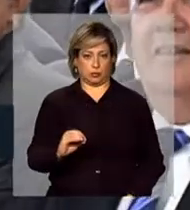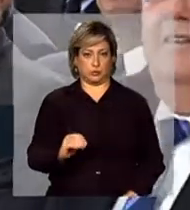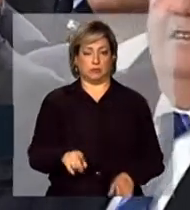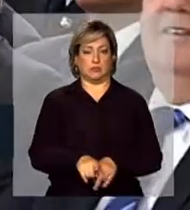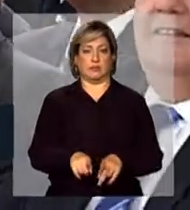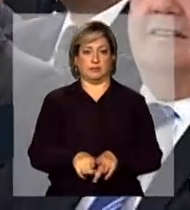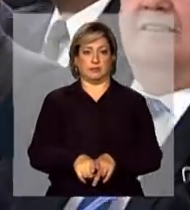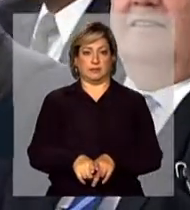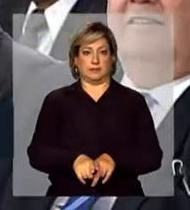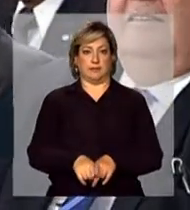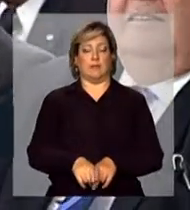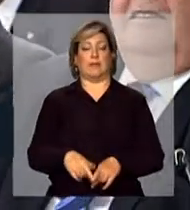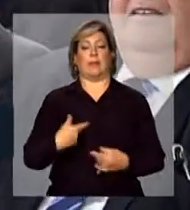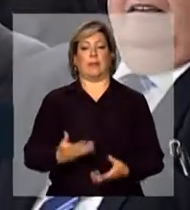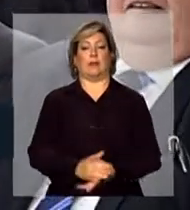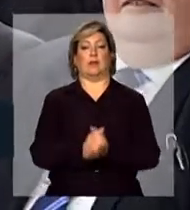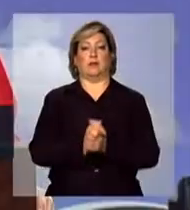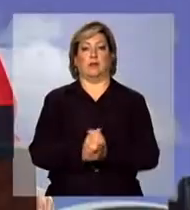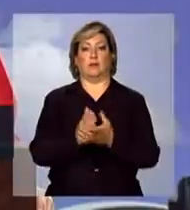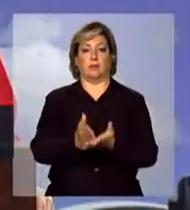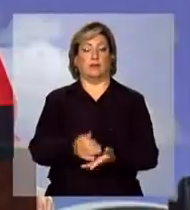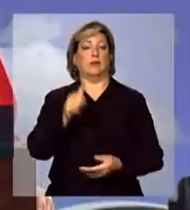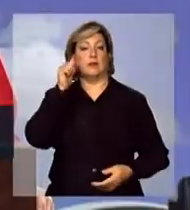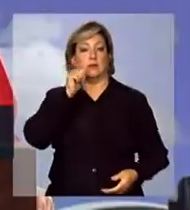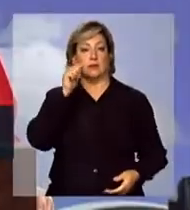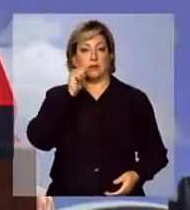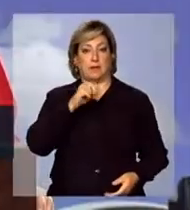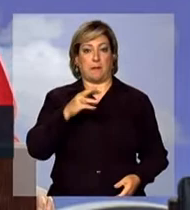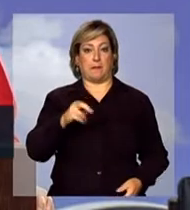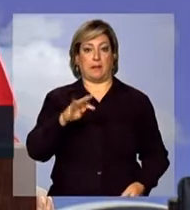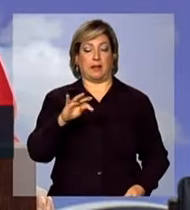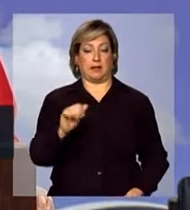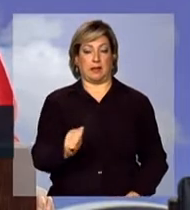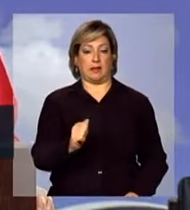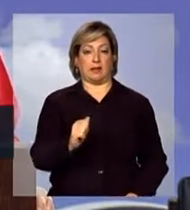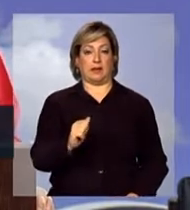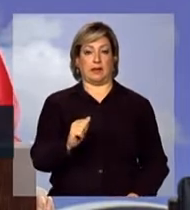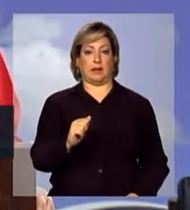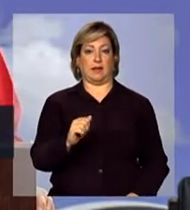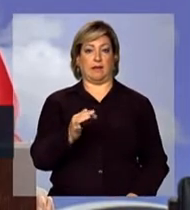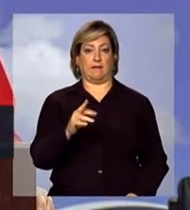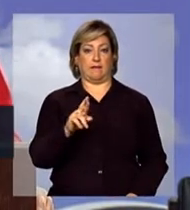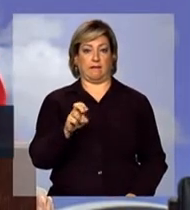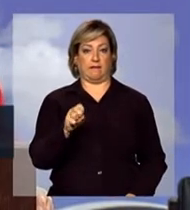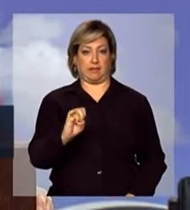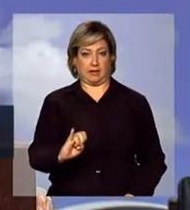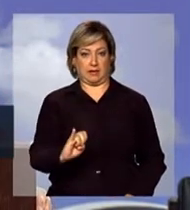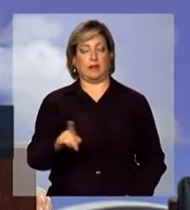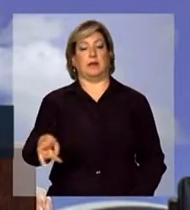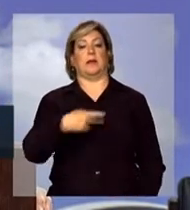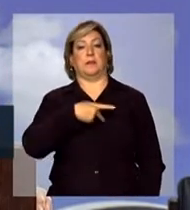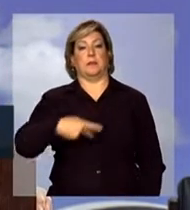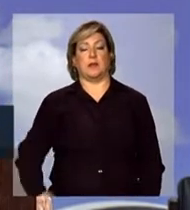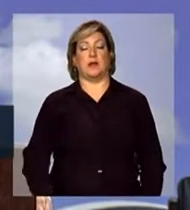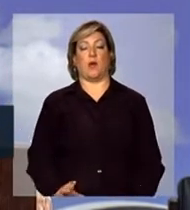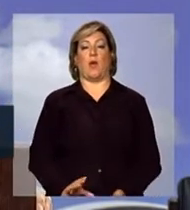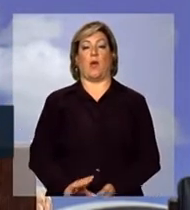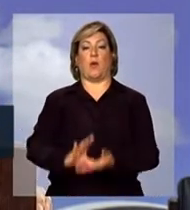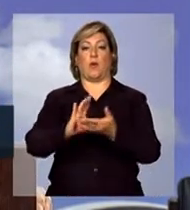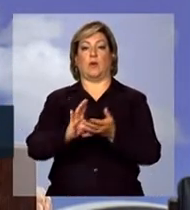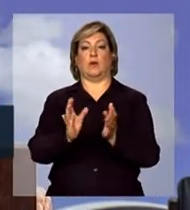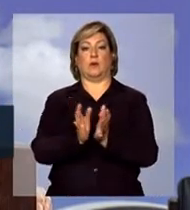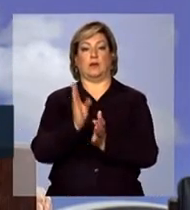cumprimento especial à senhora Marta Maria de Brito Alves Freire, presidente do Conselho